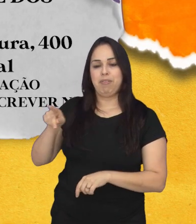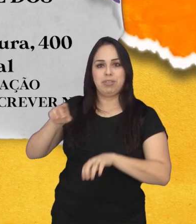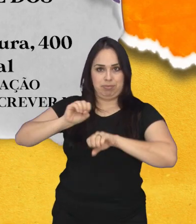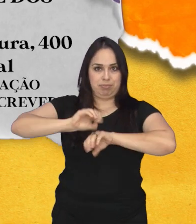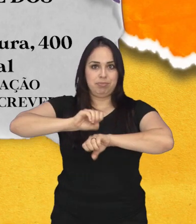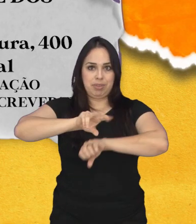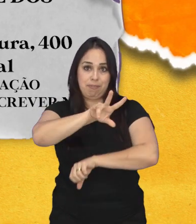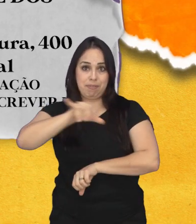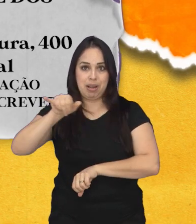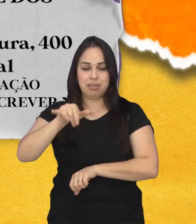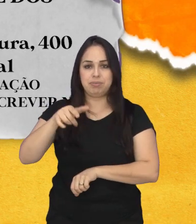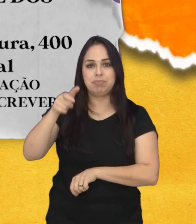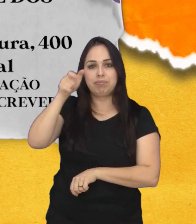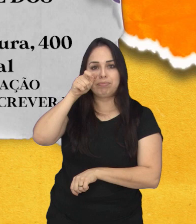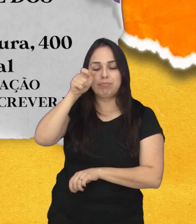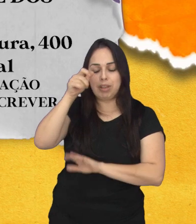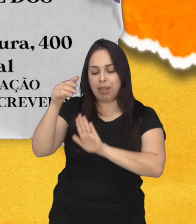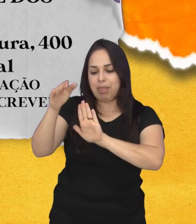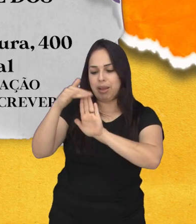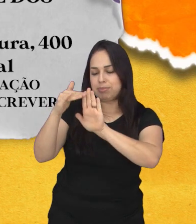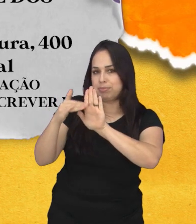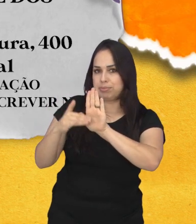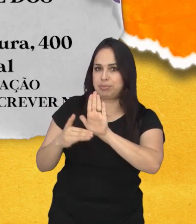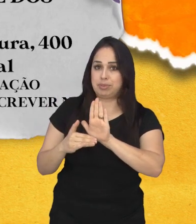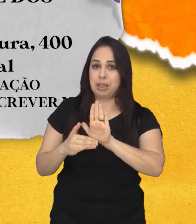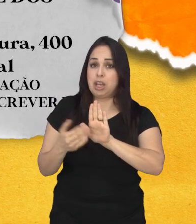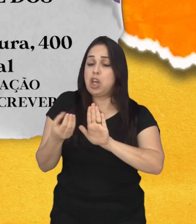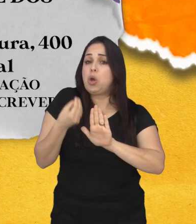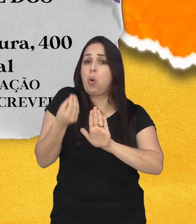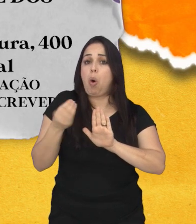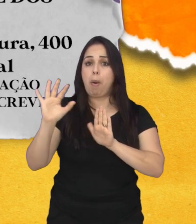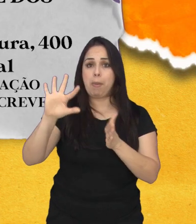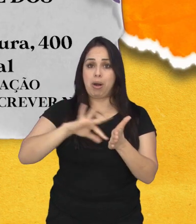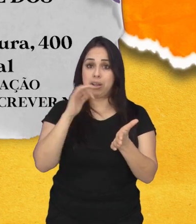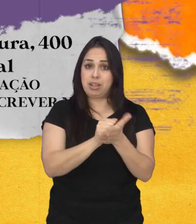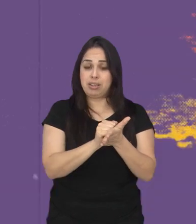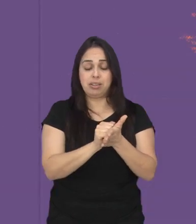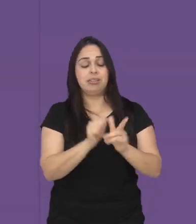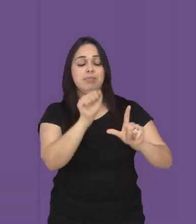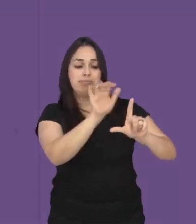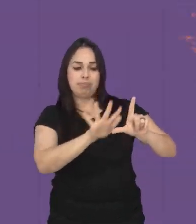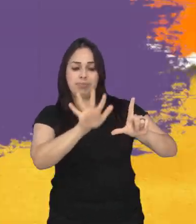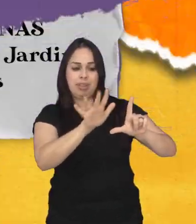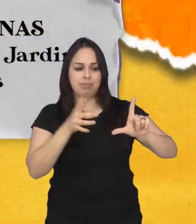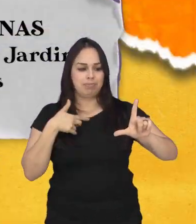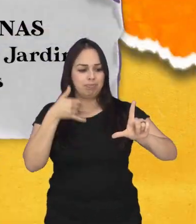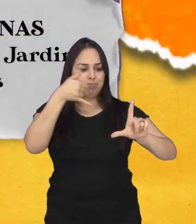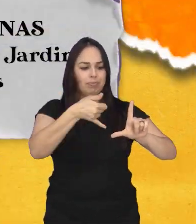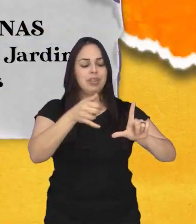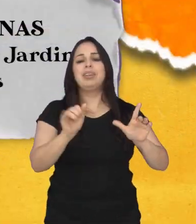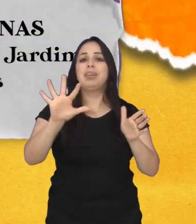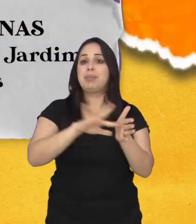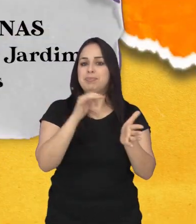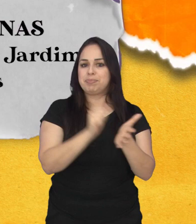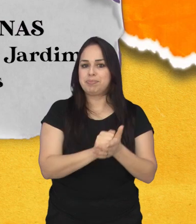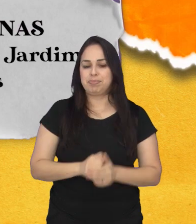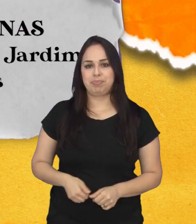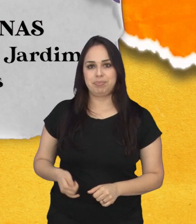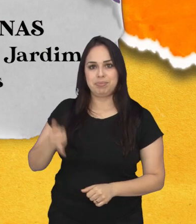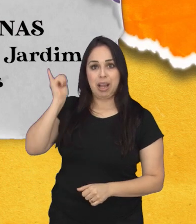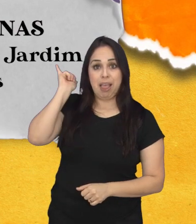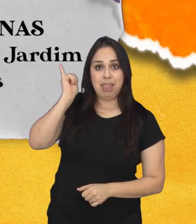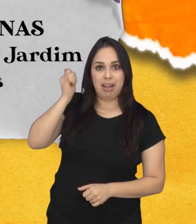especialistas. Confira a programação completa e como se inscrever no QR Code. Os contadores de história,